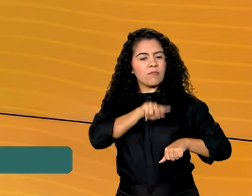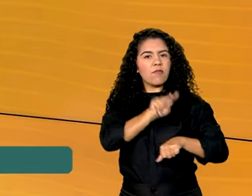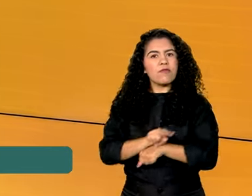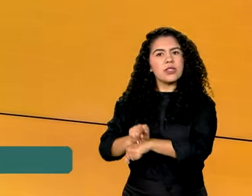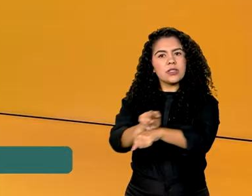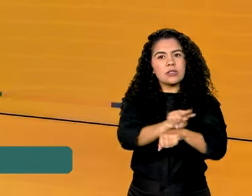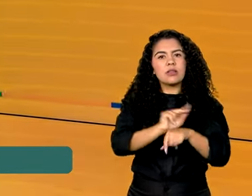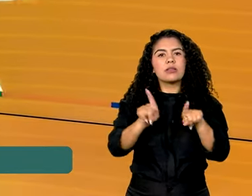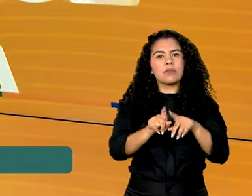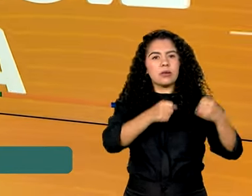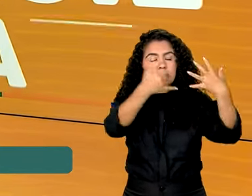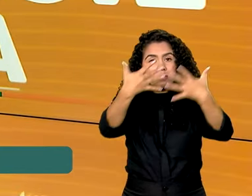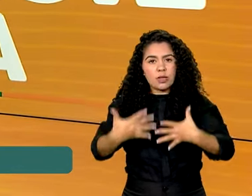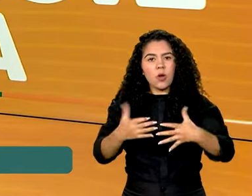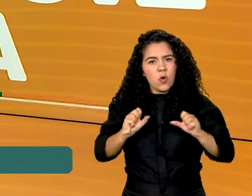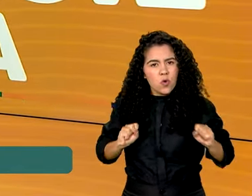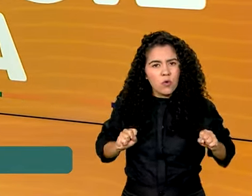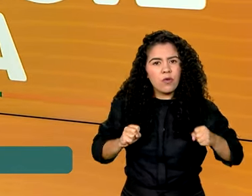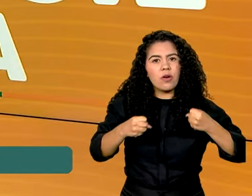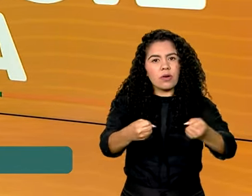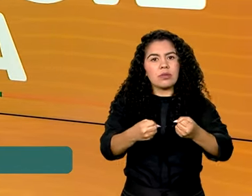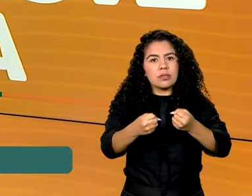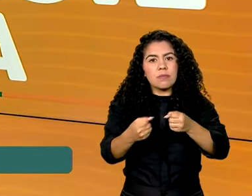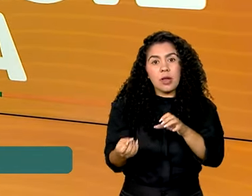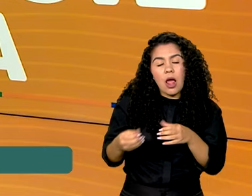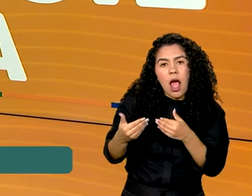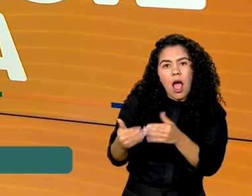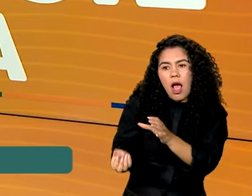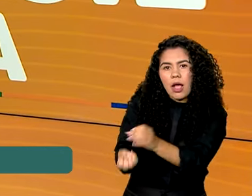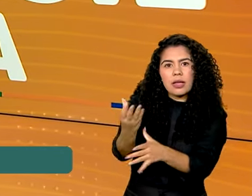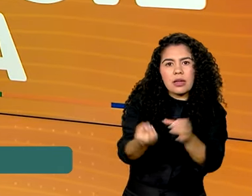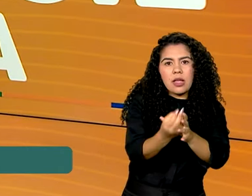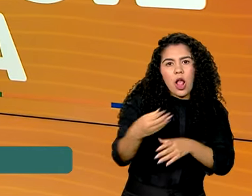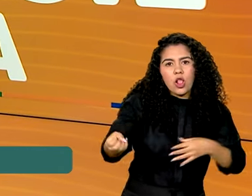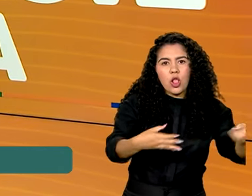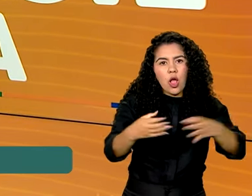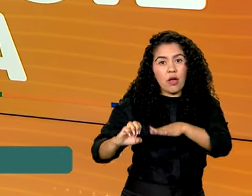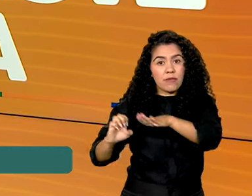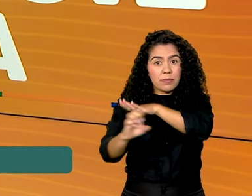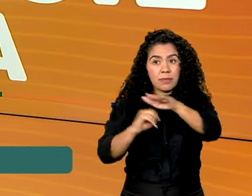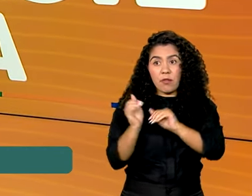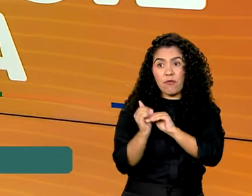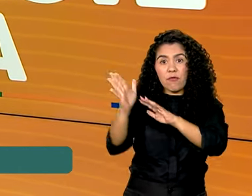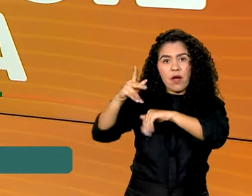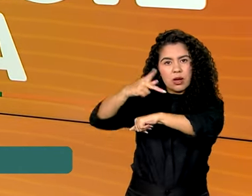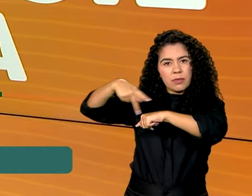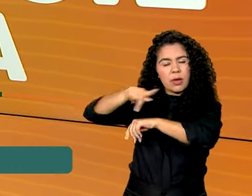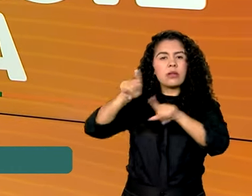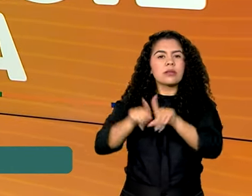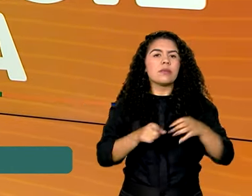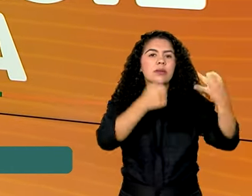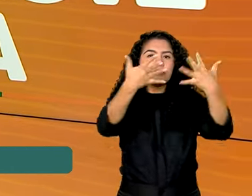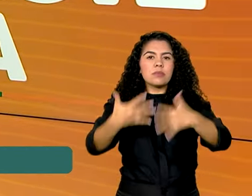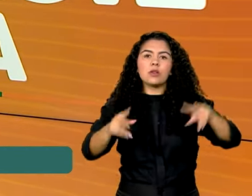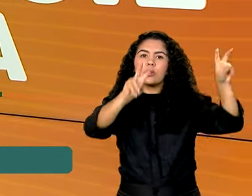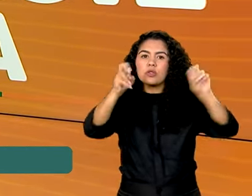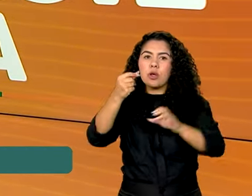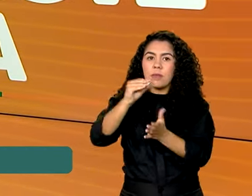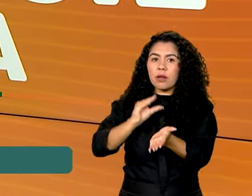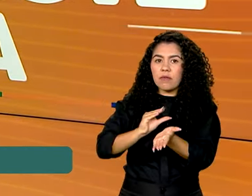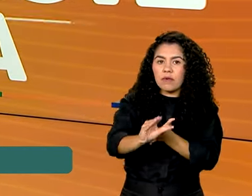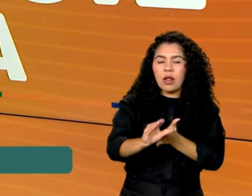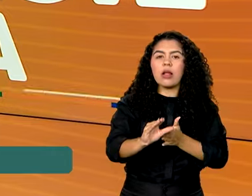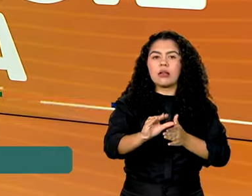ressaltou os esforços para a abertura de novos mercados no exterior. Lula também destacou os investimentos do país em